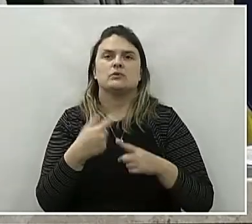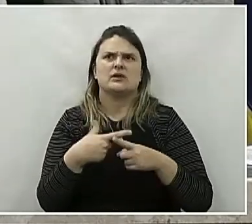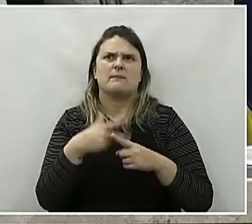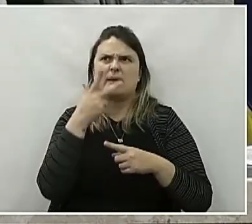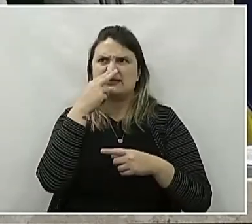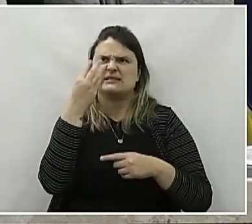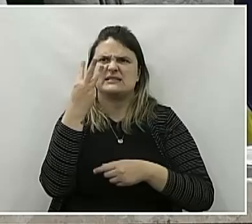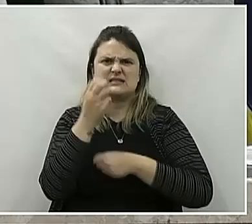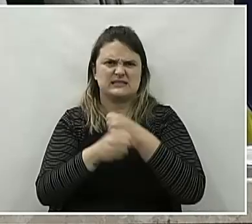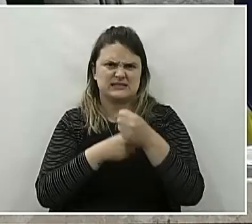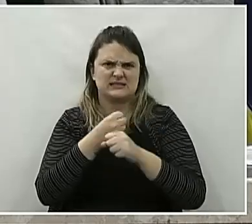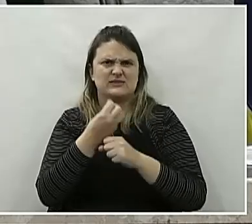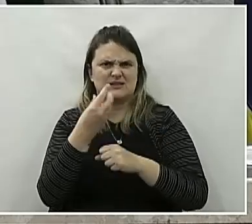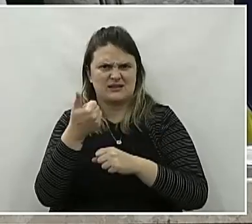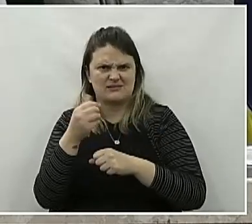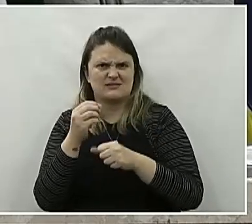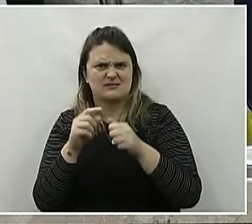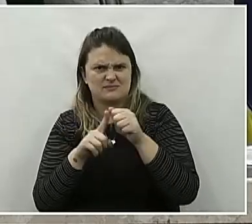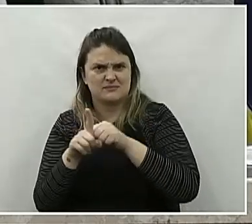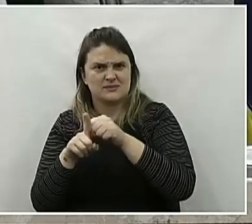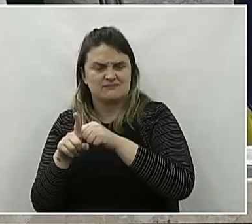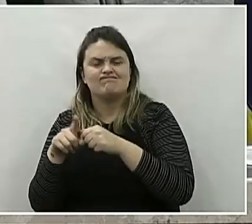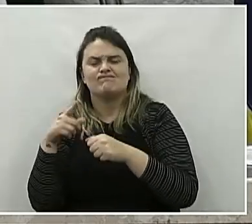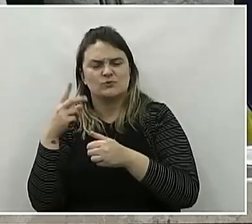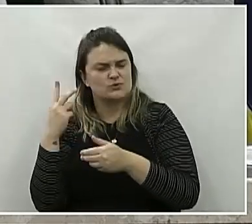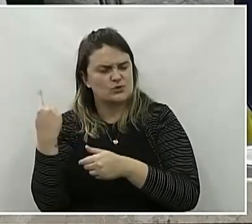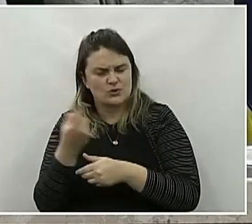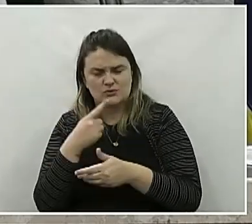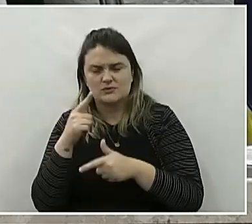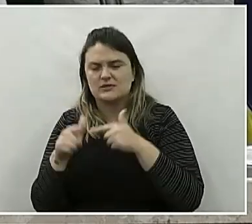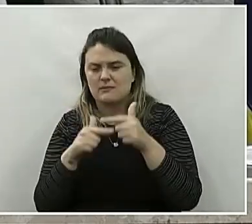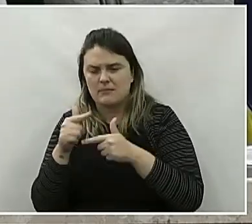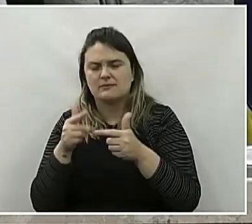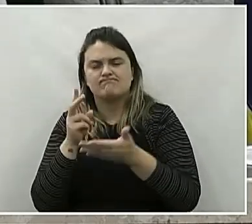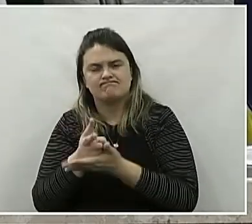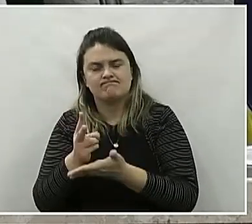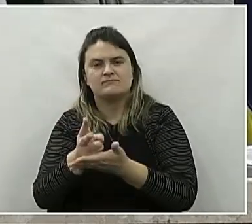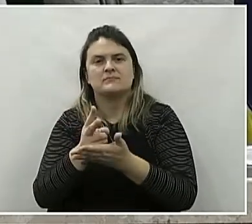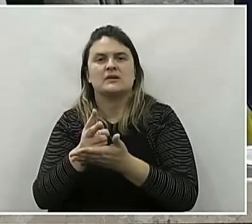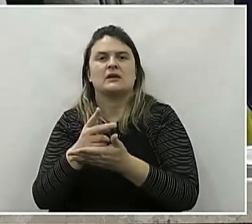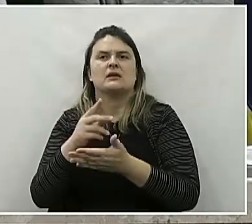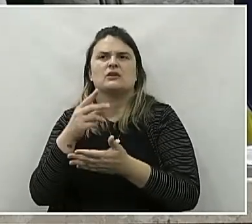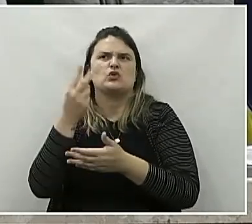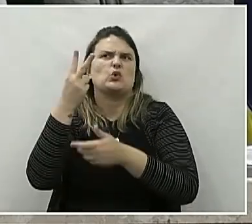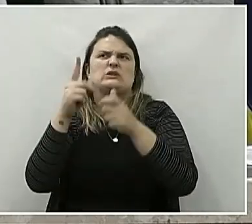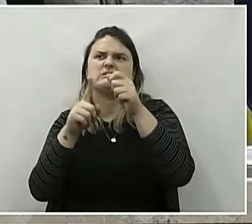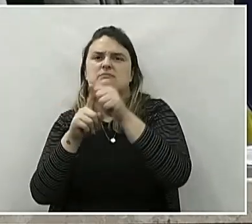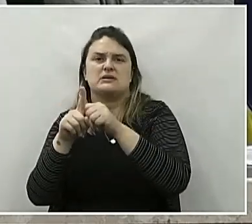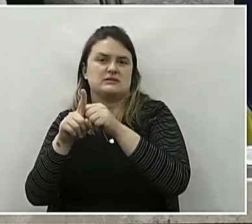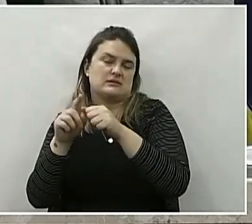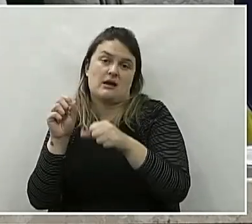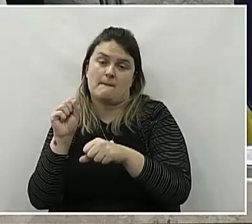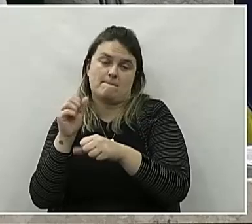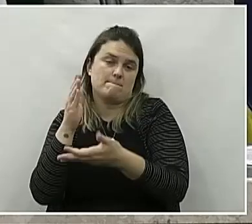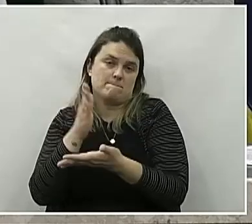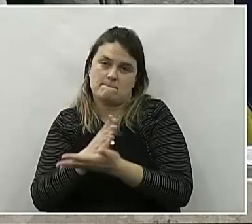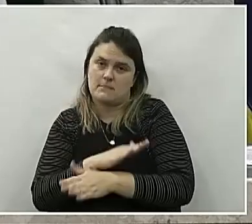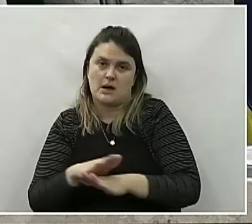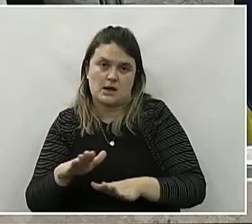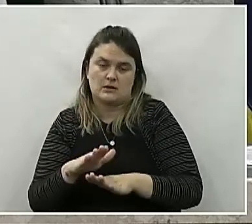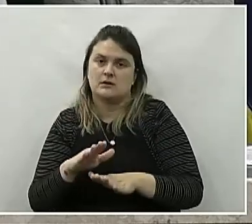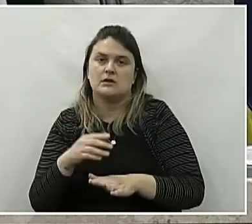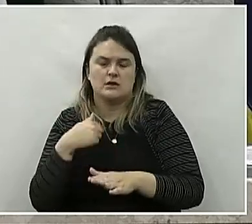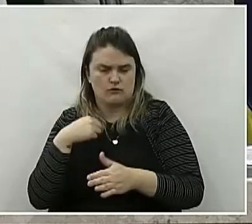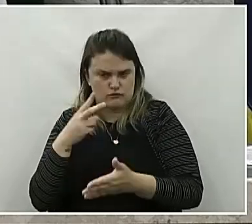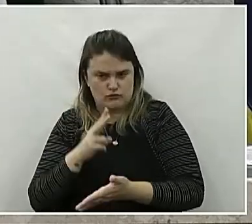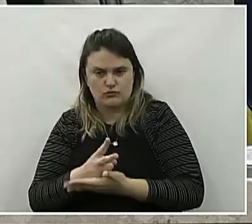anos e dez meses até aqui e o trabalho não é porque a gente deixou, vai deixar de ser vereador daqui dois meses, vai parar pela nossa cidade.